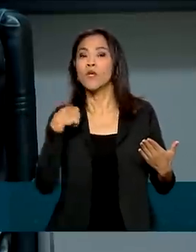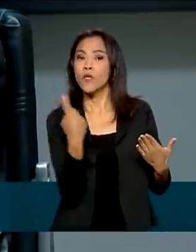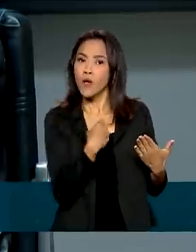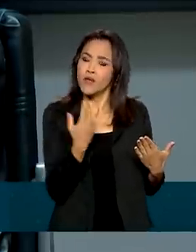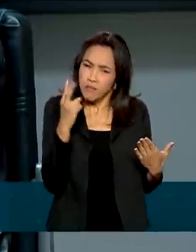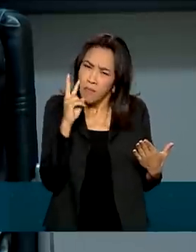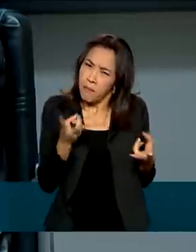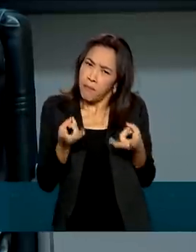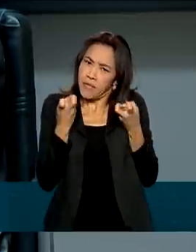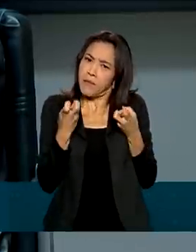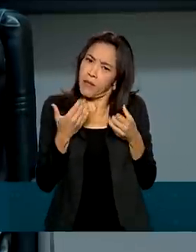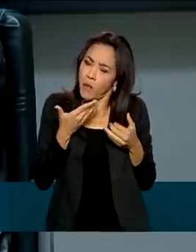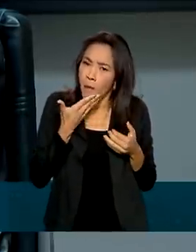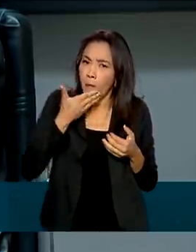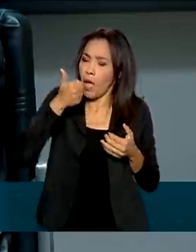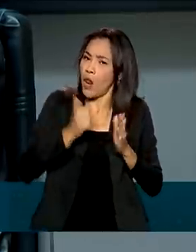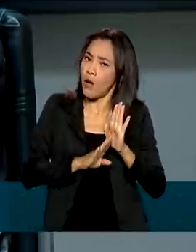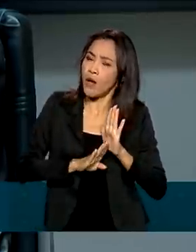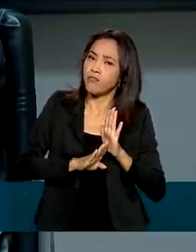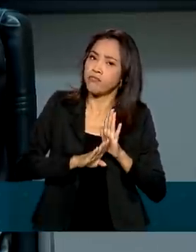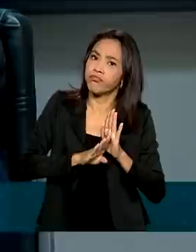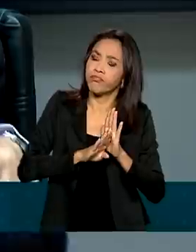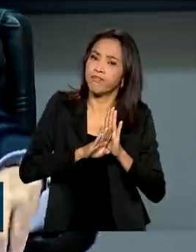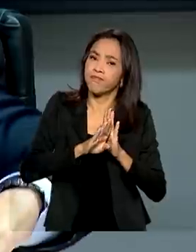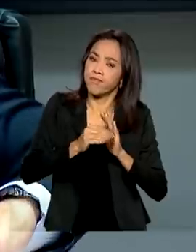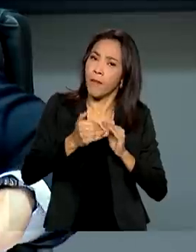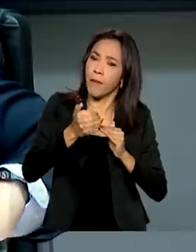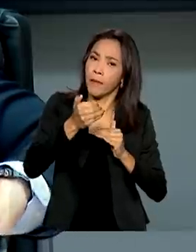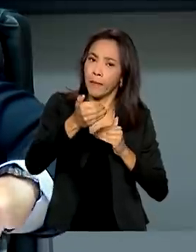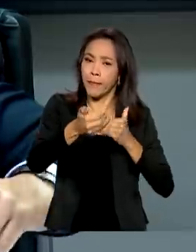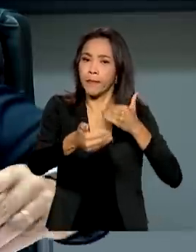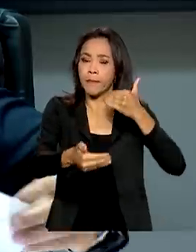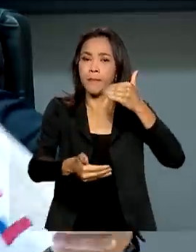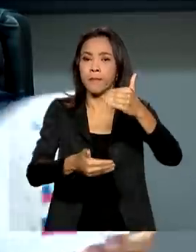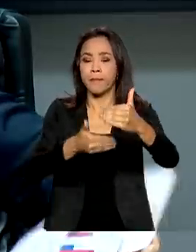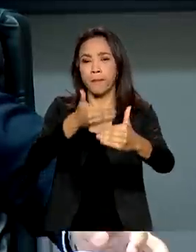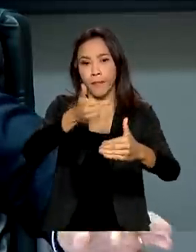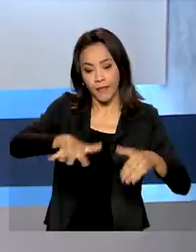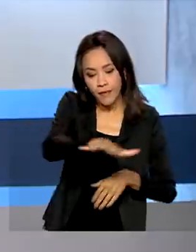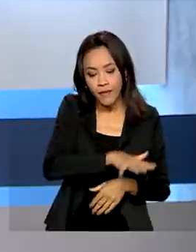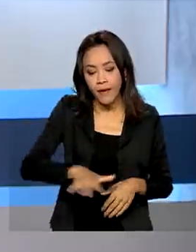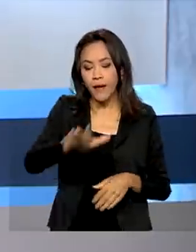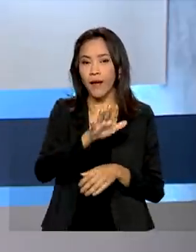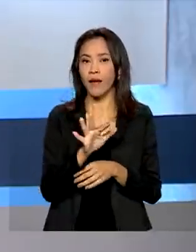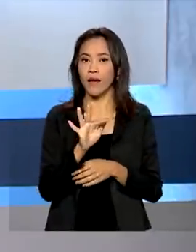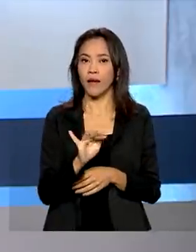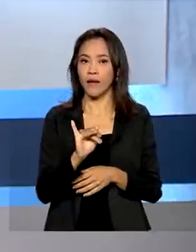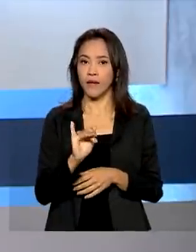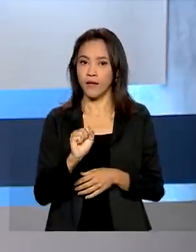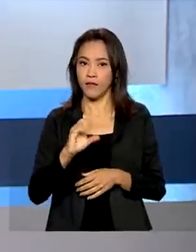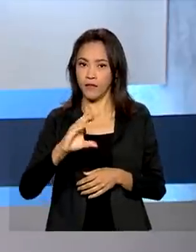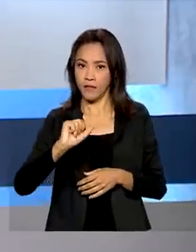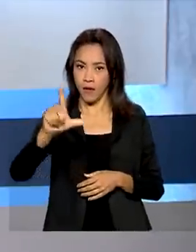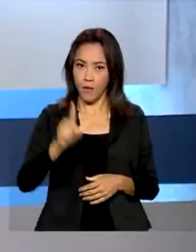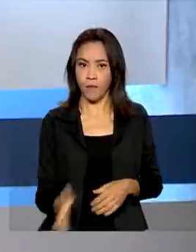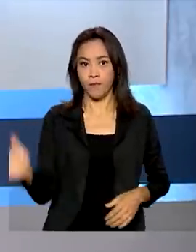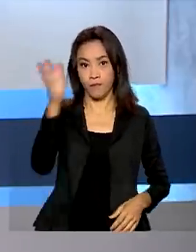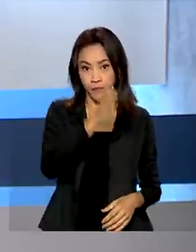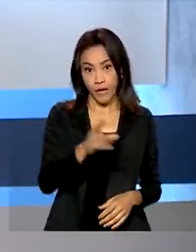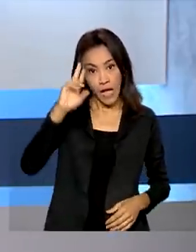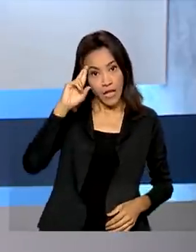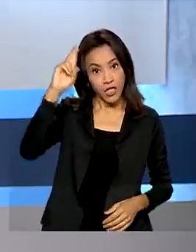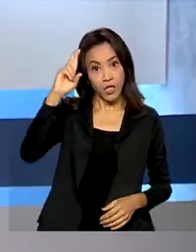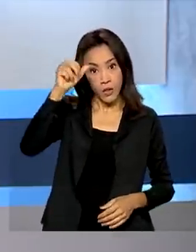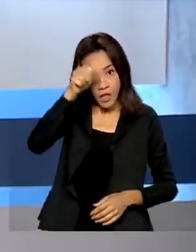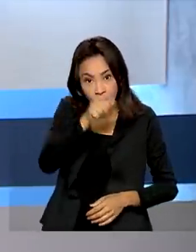melhora contínua nos resultados fiscais. A diretora-geral da